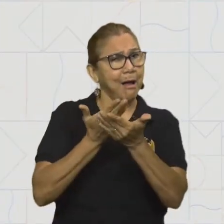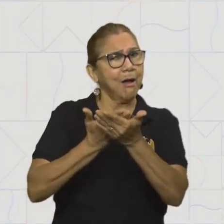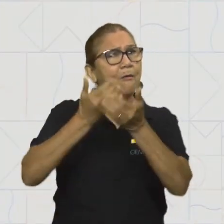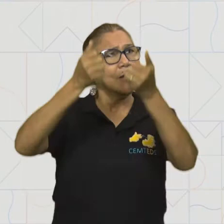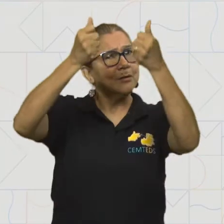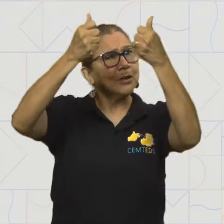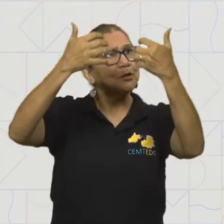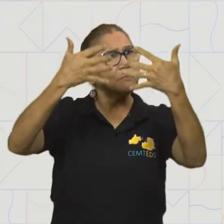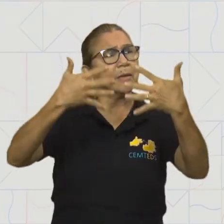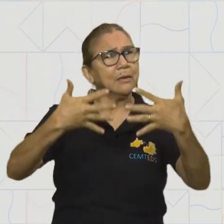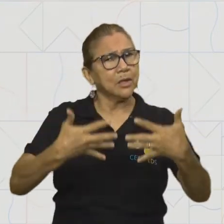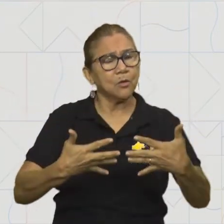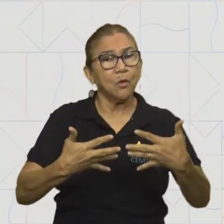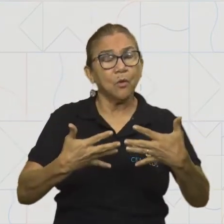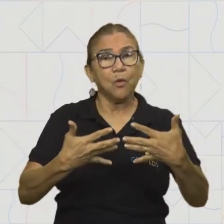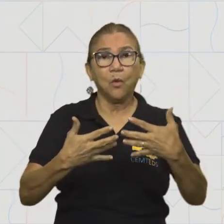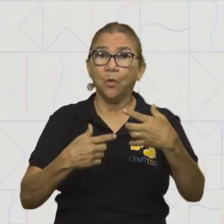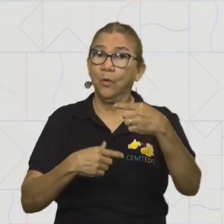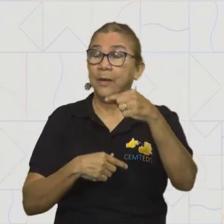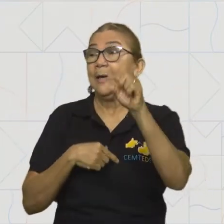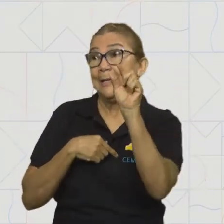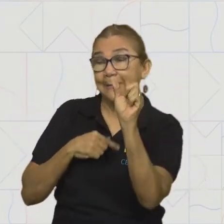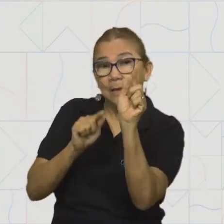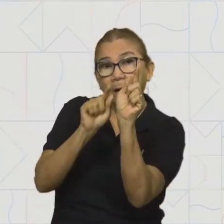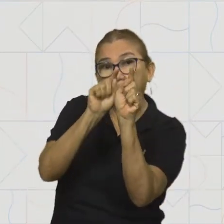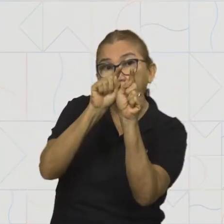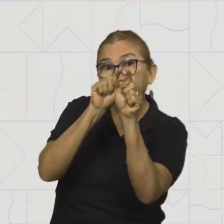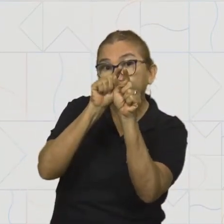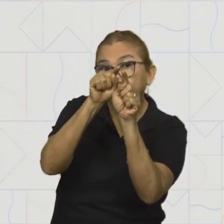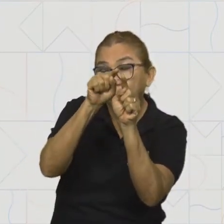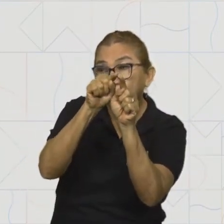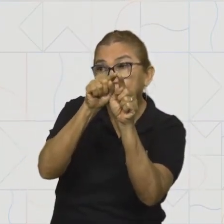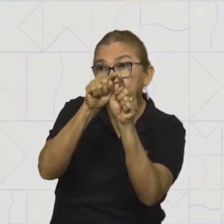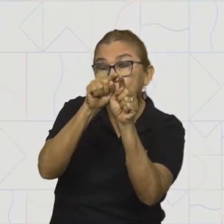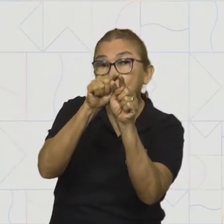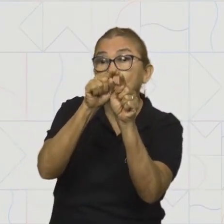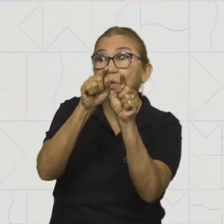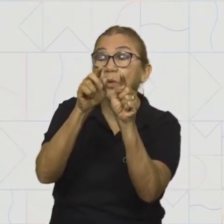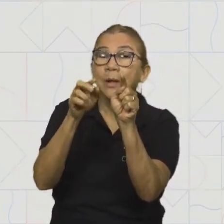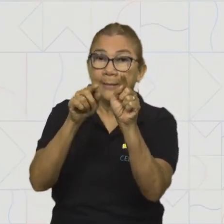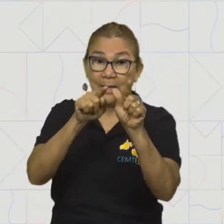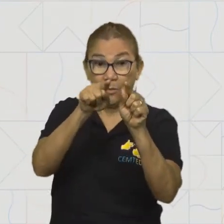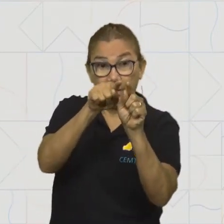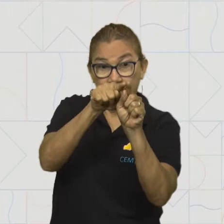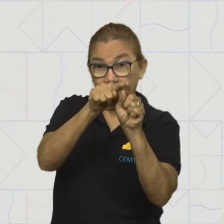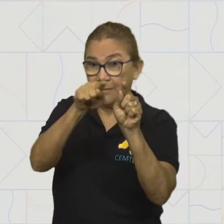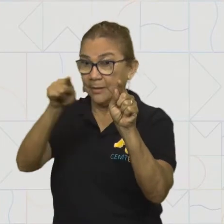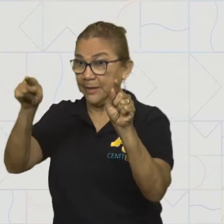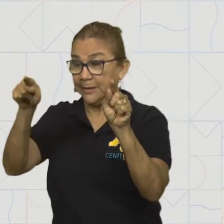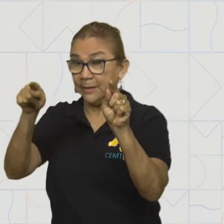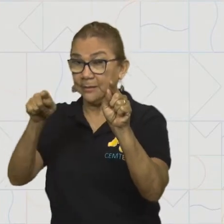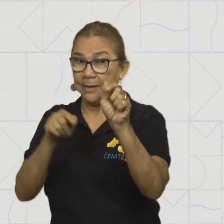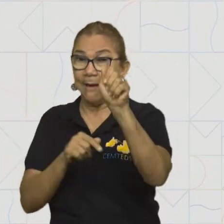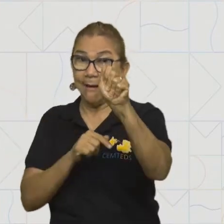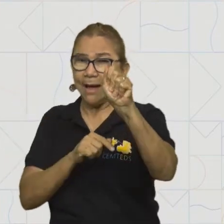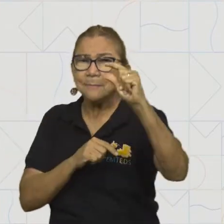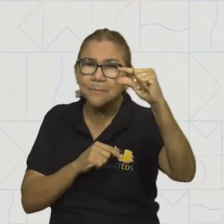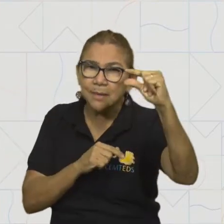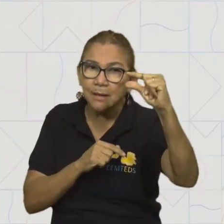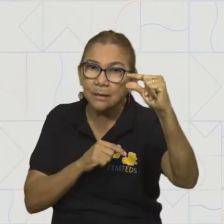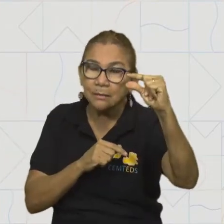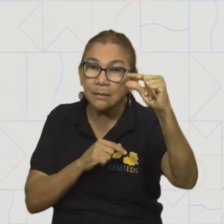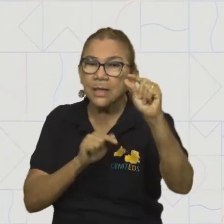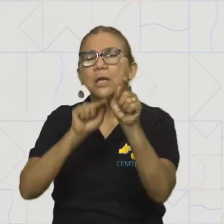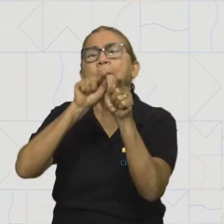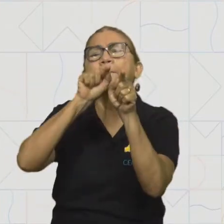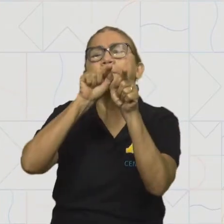aulas anteriores. A reta recebe o nome de uma letra minúscula, e o ponto recebe o